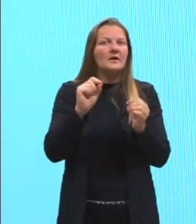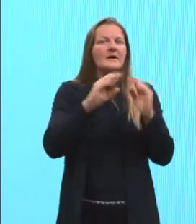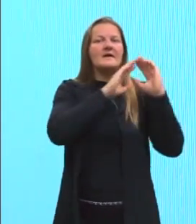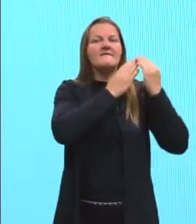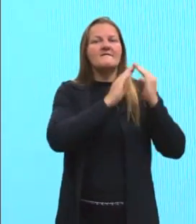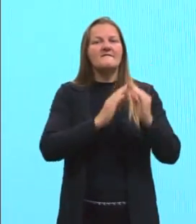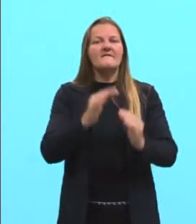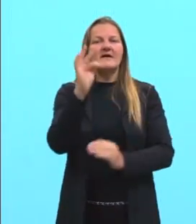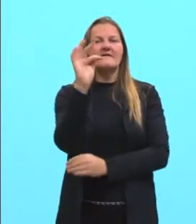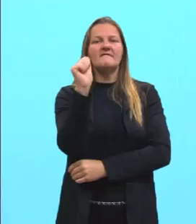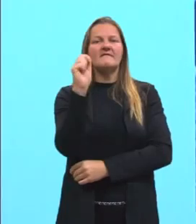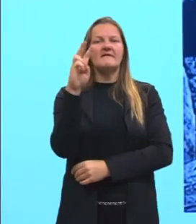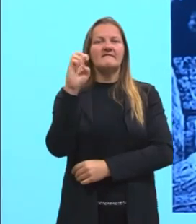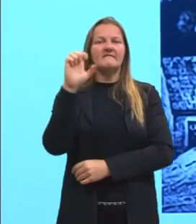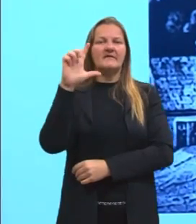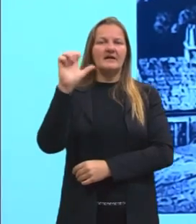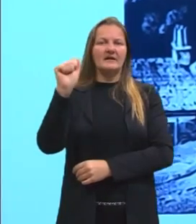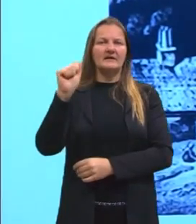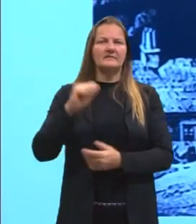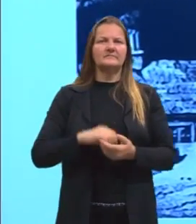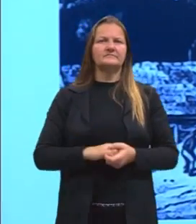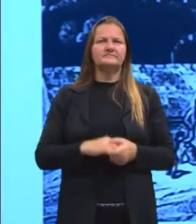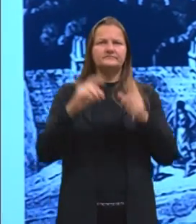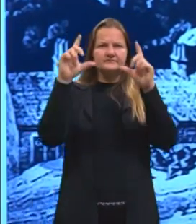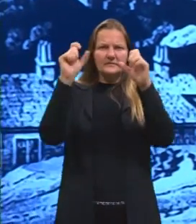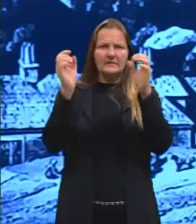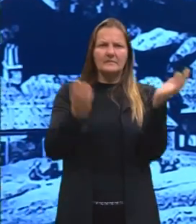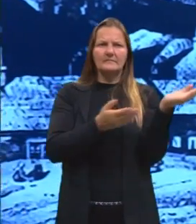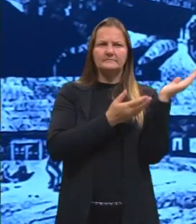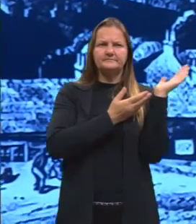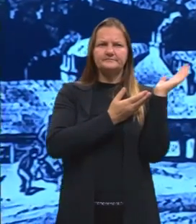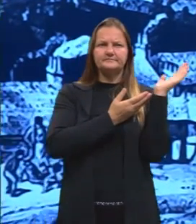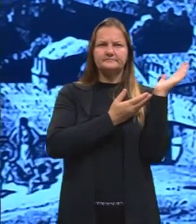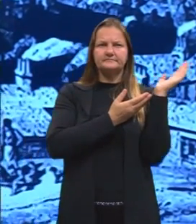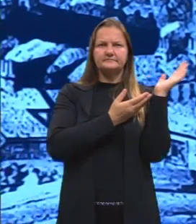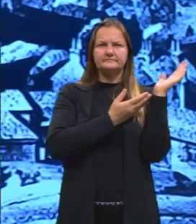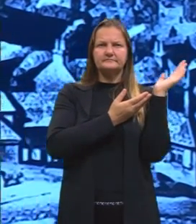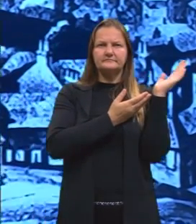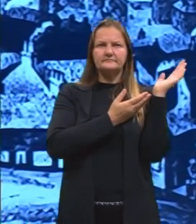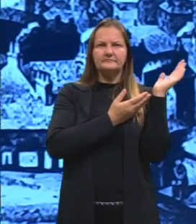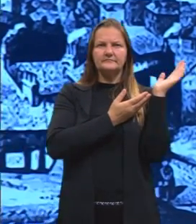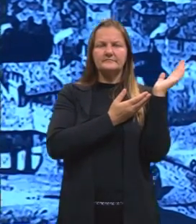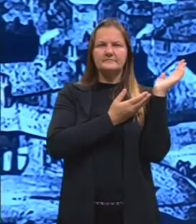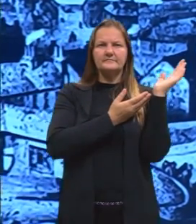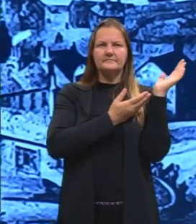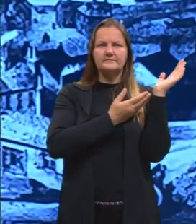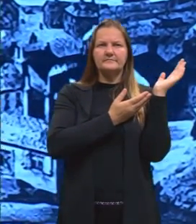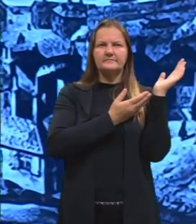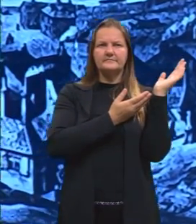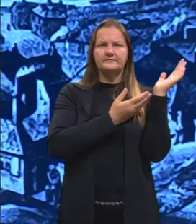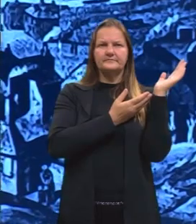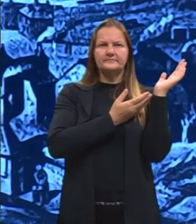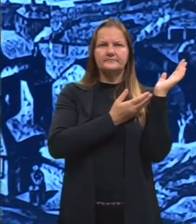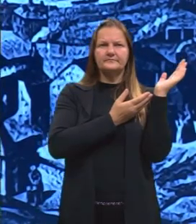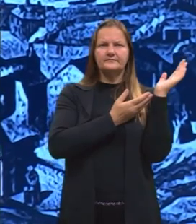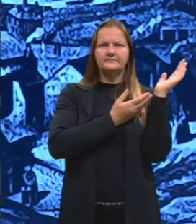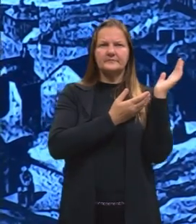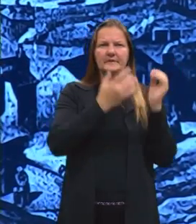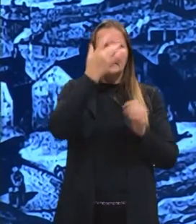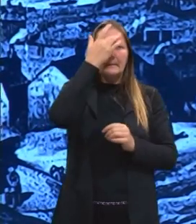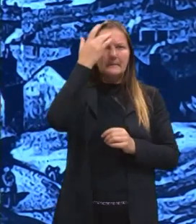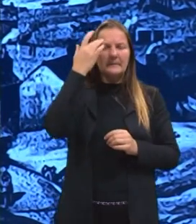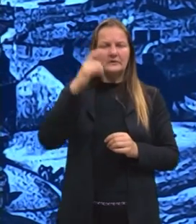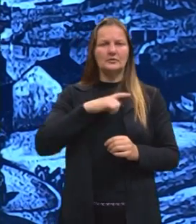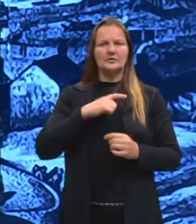uma foto aqui para vocês, do ladinho vai aparecer agora, essa relação aí, né, tem pessoas que